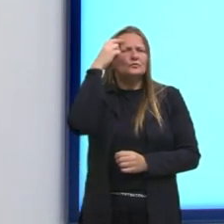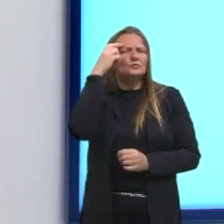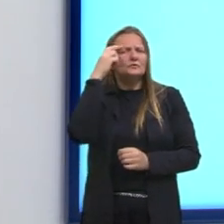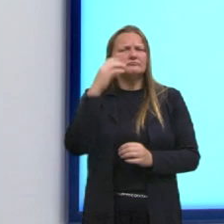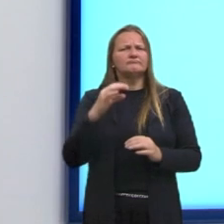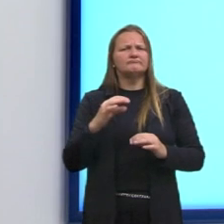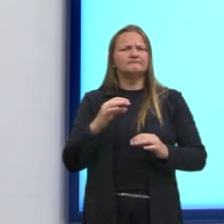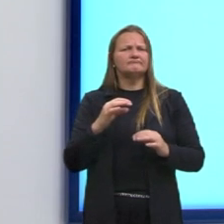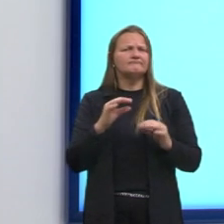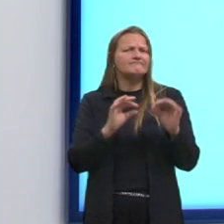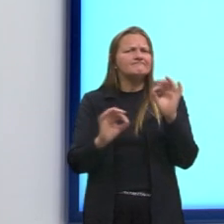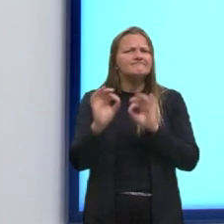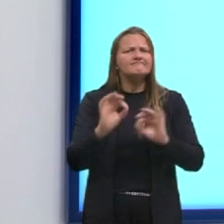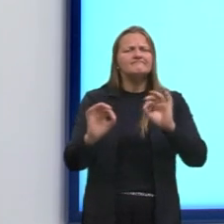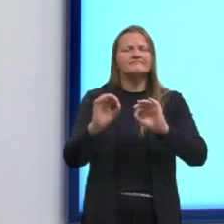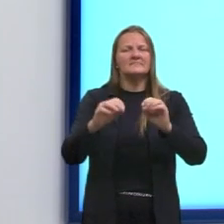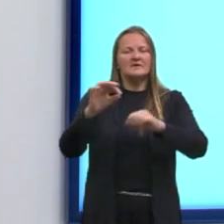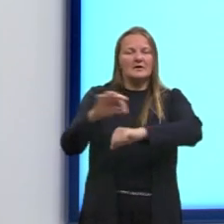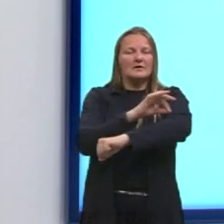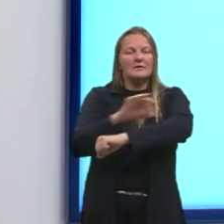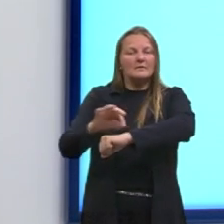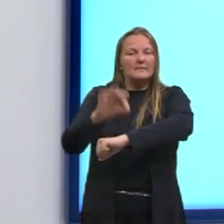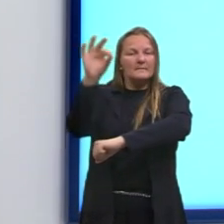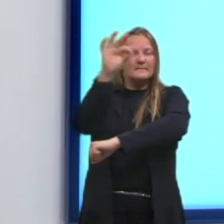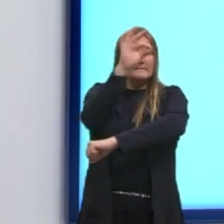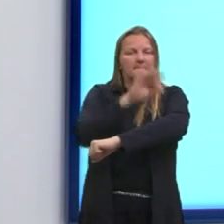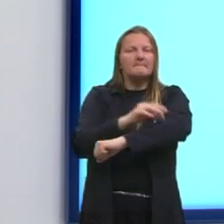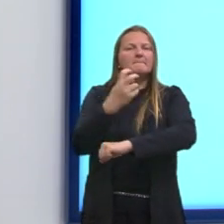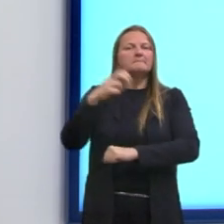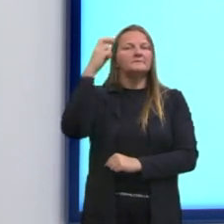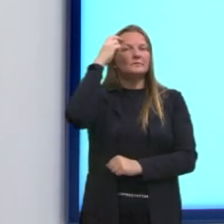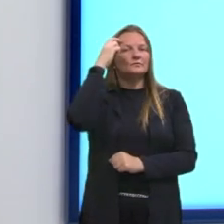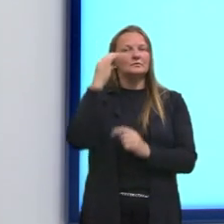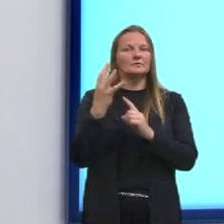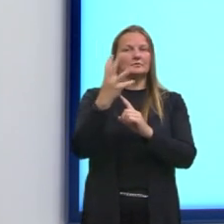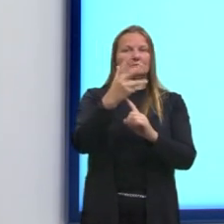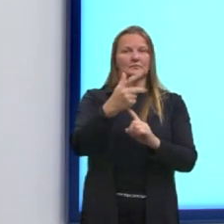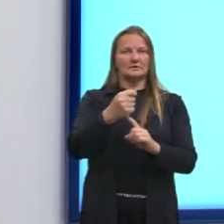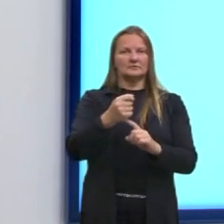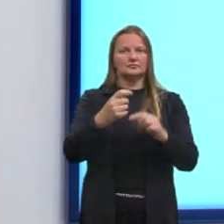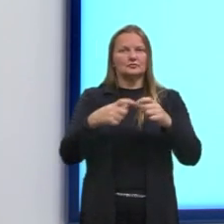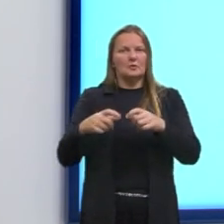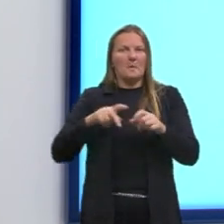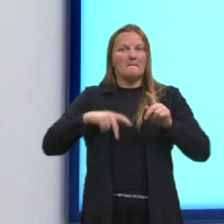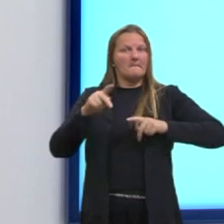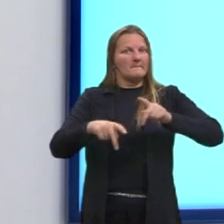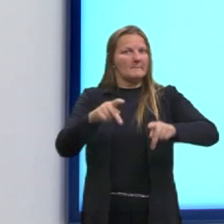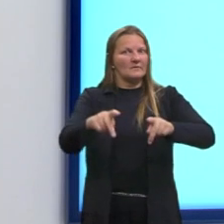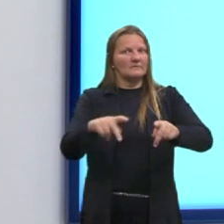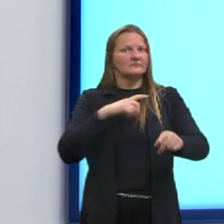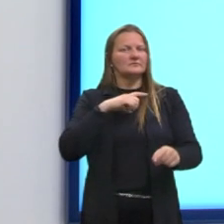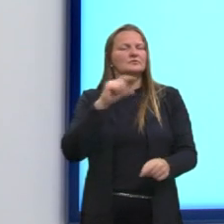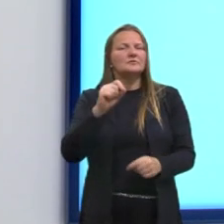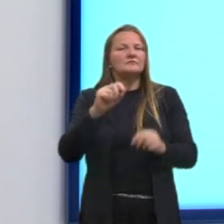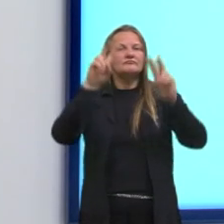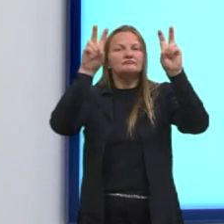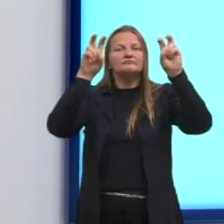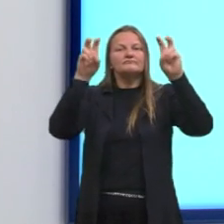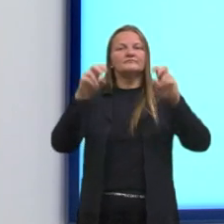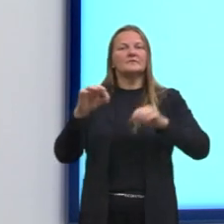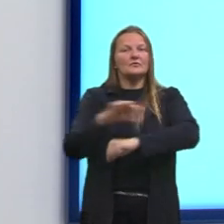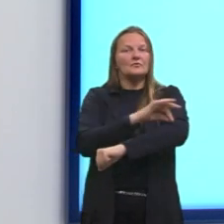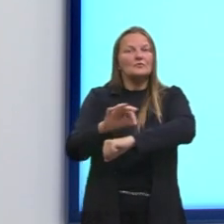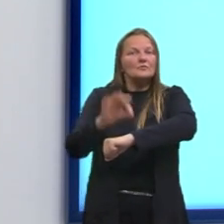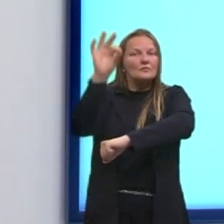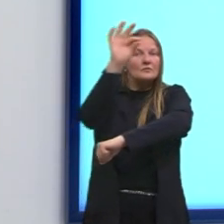arquitetura, toda a cultura, porque quando nós falamos, pessoal, da arte de um determinado povo, nós estamos falando da arquitetura,